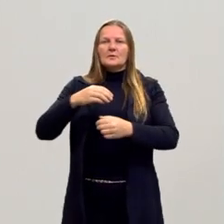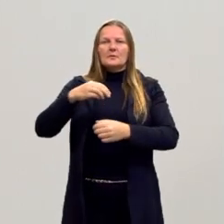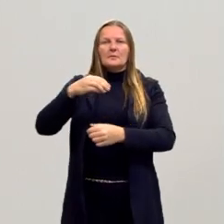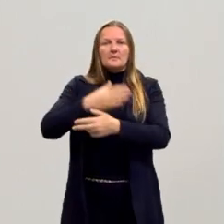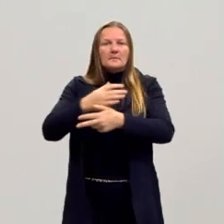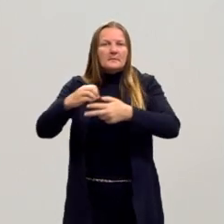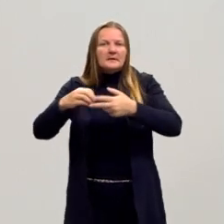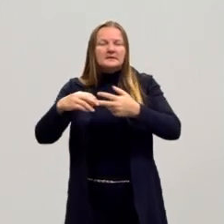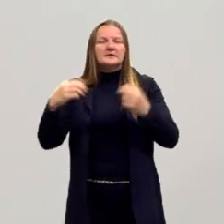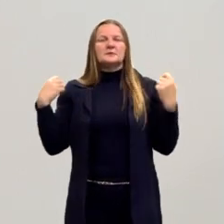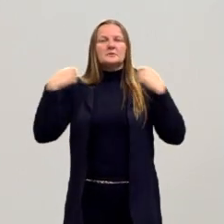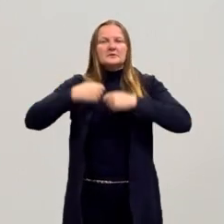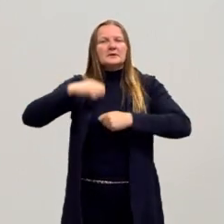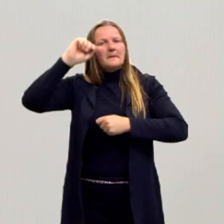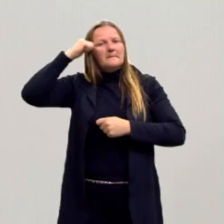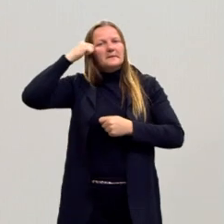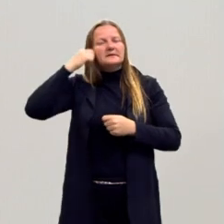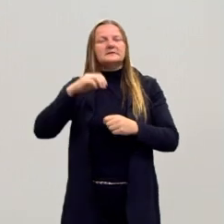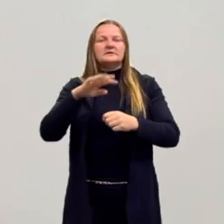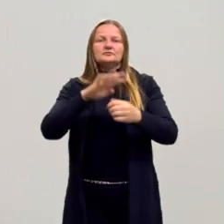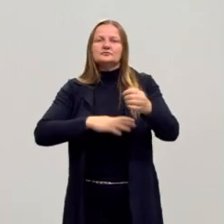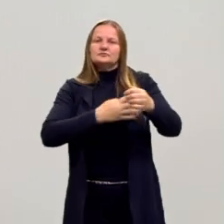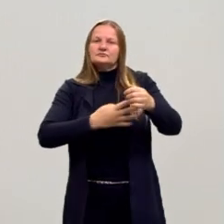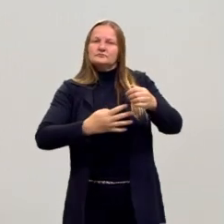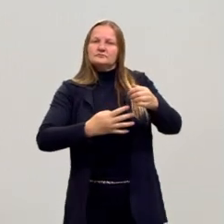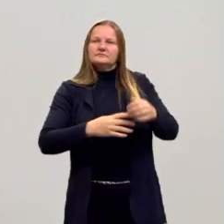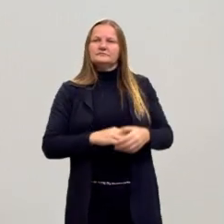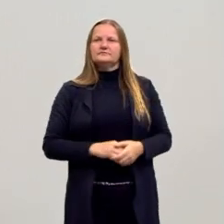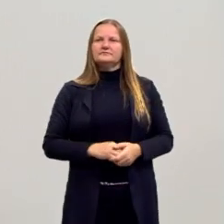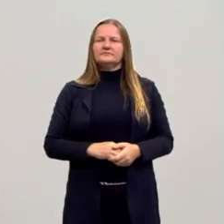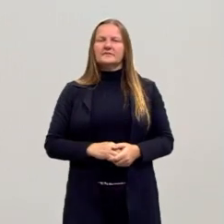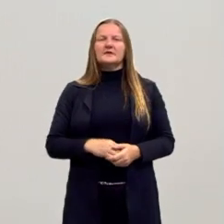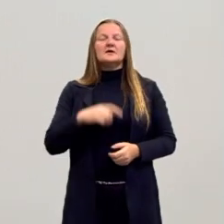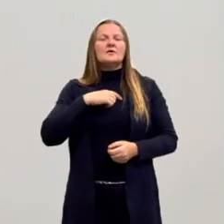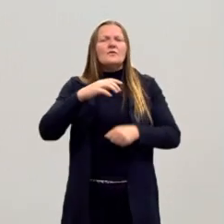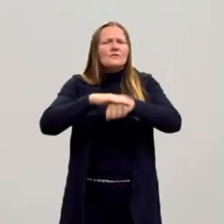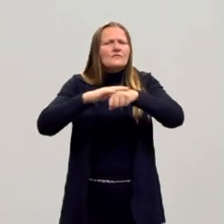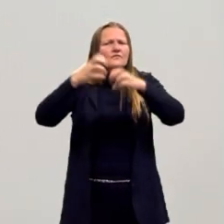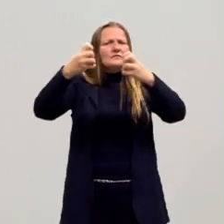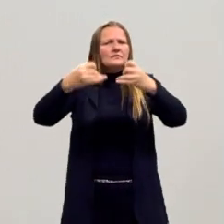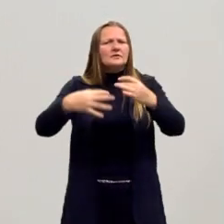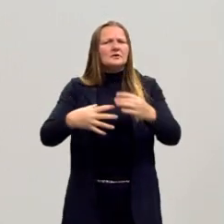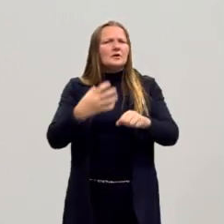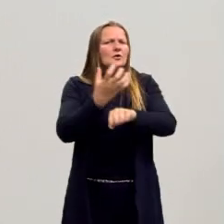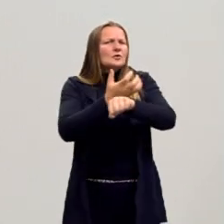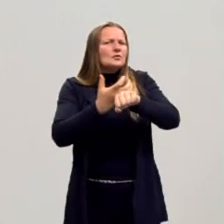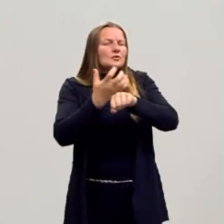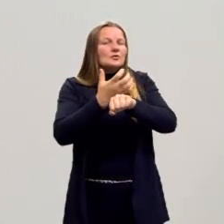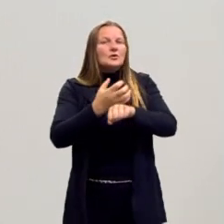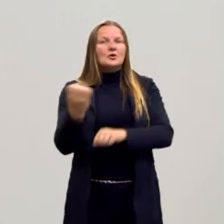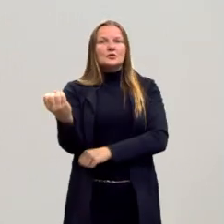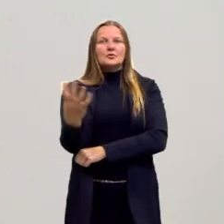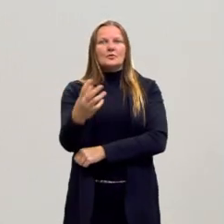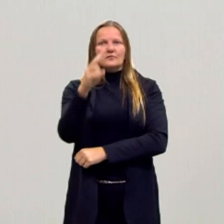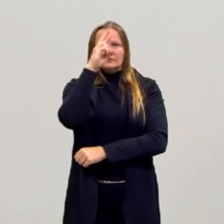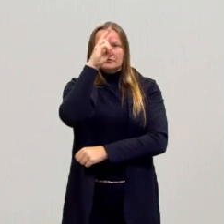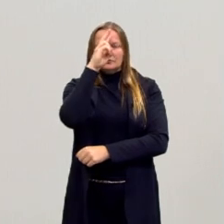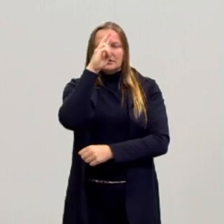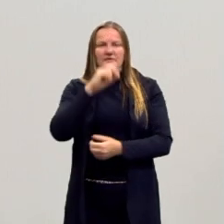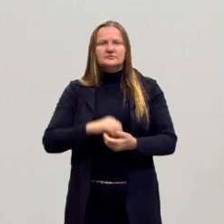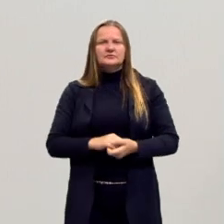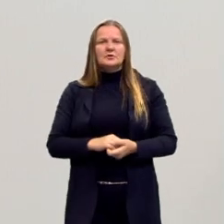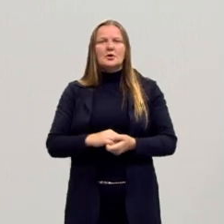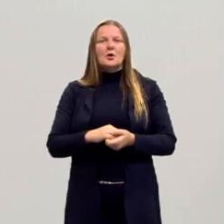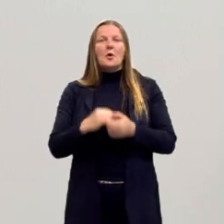e uma camiseta preta de flanela. E eu vou falar um pouquinho sobre essa disciplina que estreou agora no Novo Ensino Médio, que é